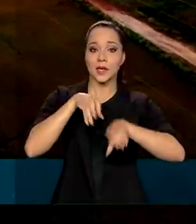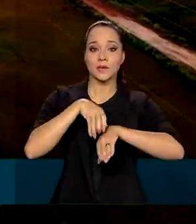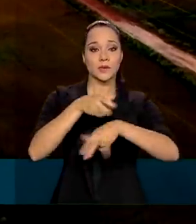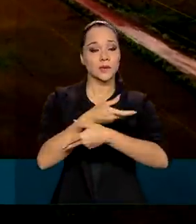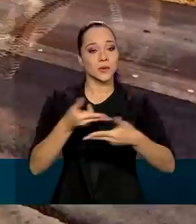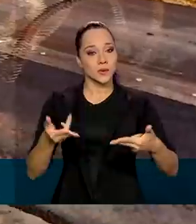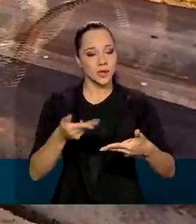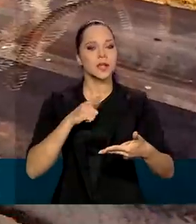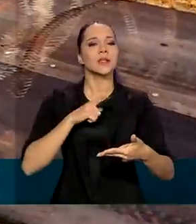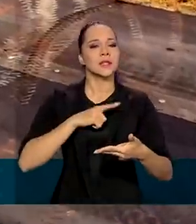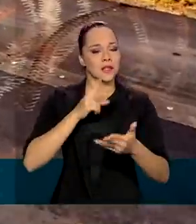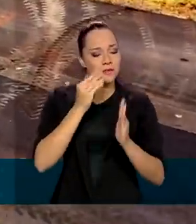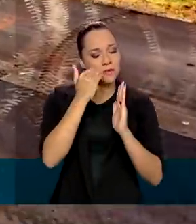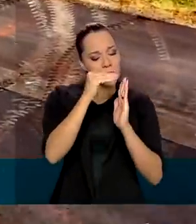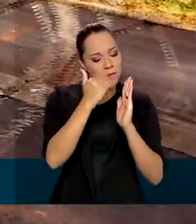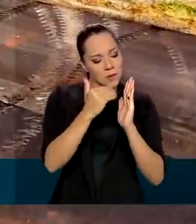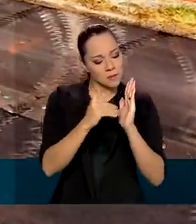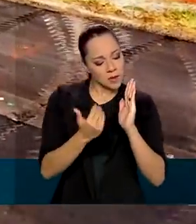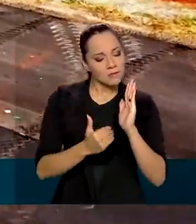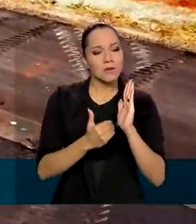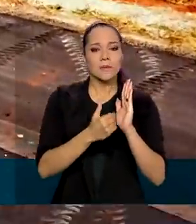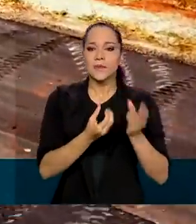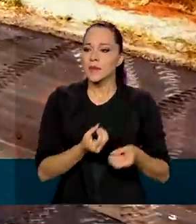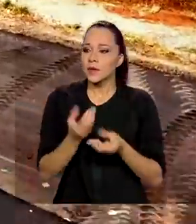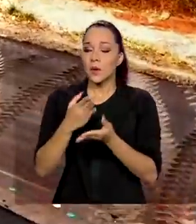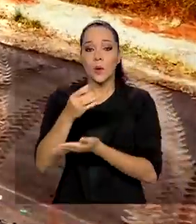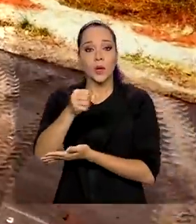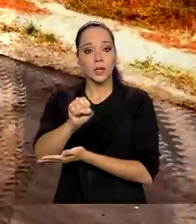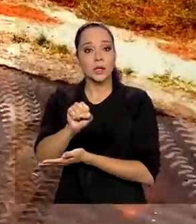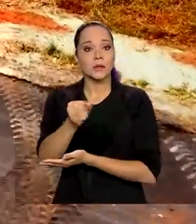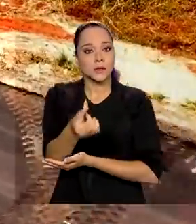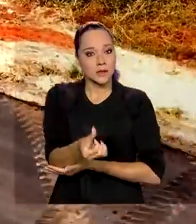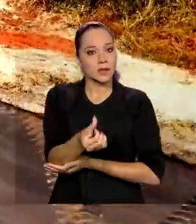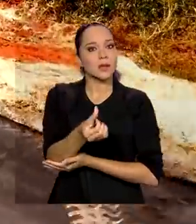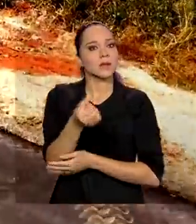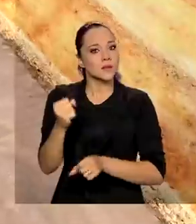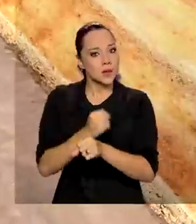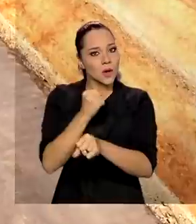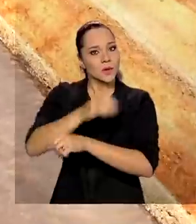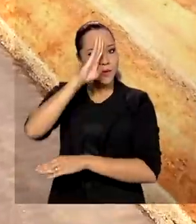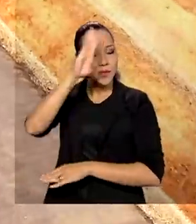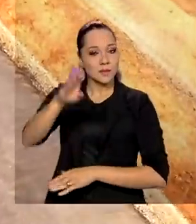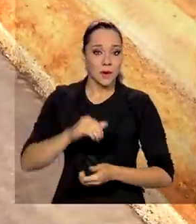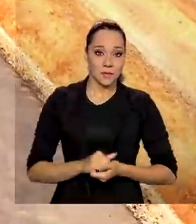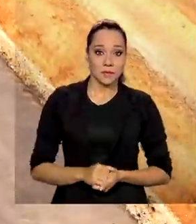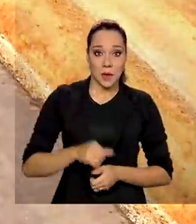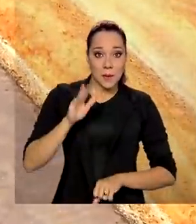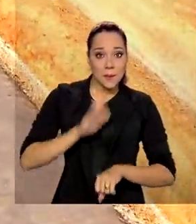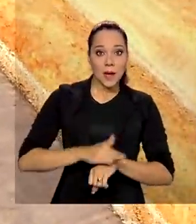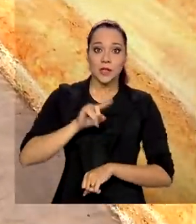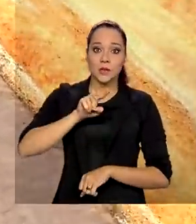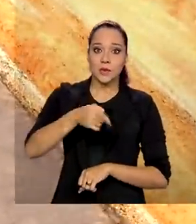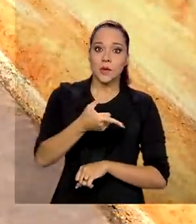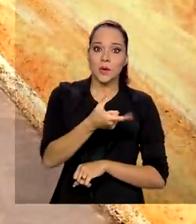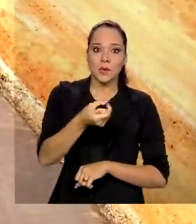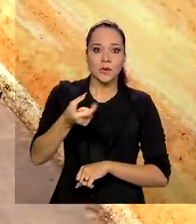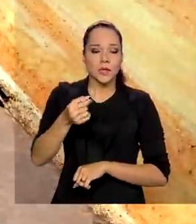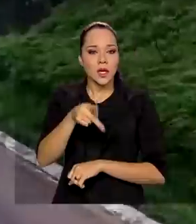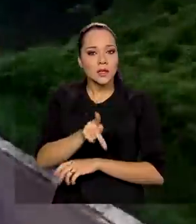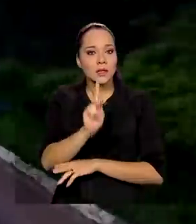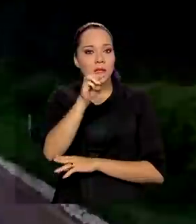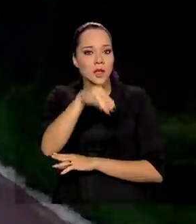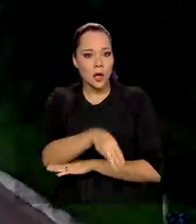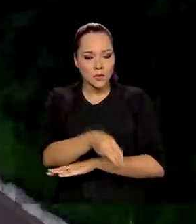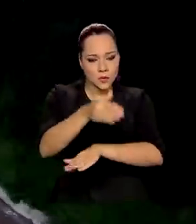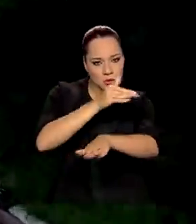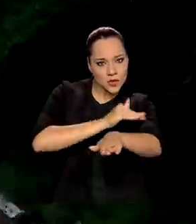manteve o cronograma e entregou as 86 obras prioritárias. Foram mais de 1.200 quilômetros